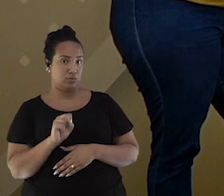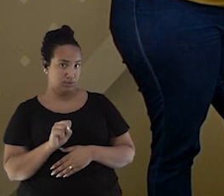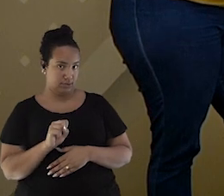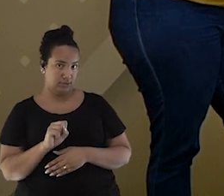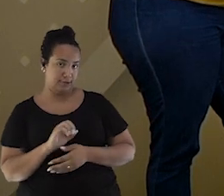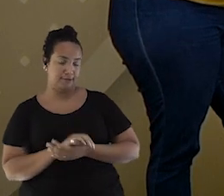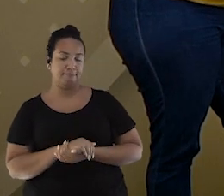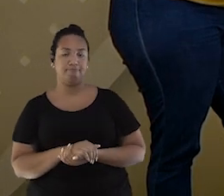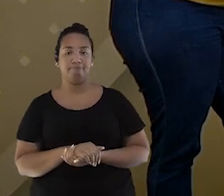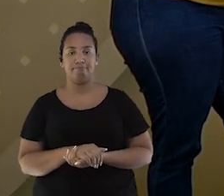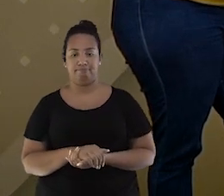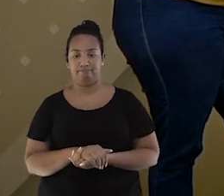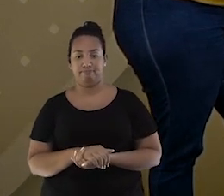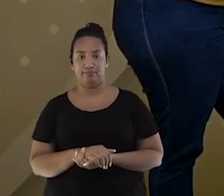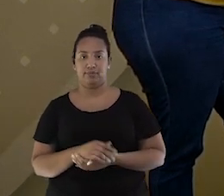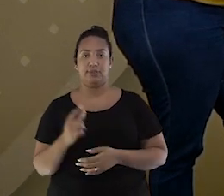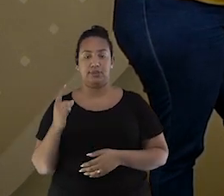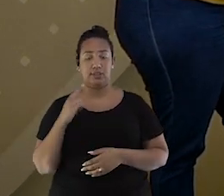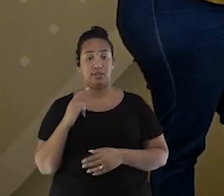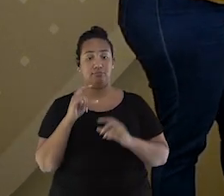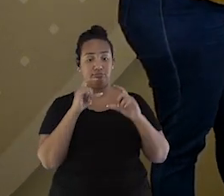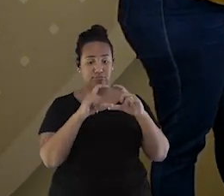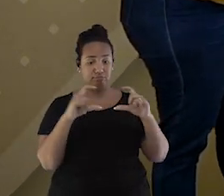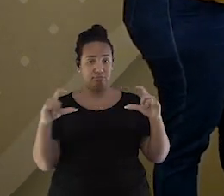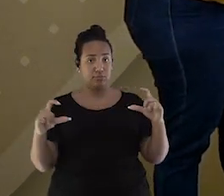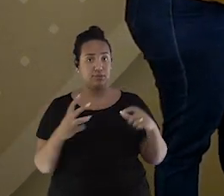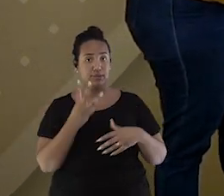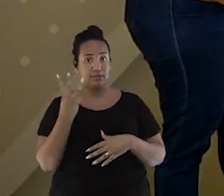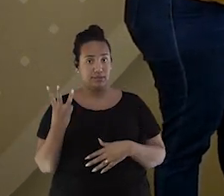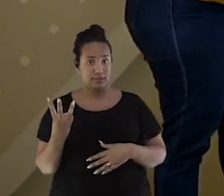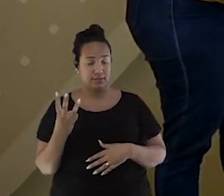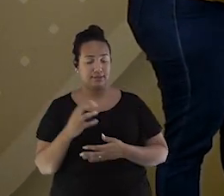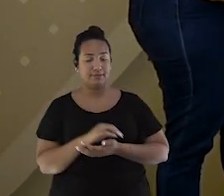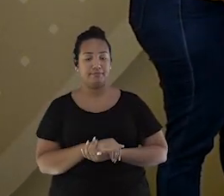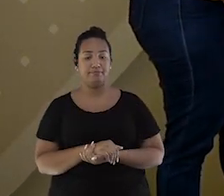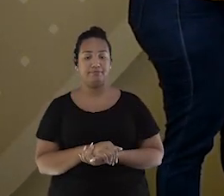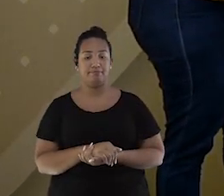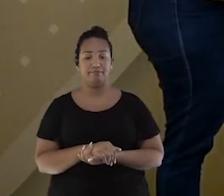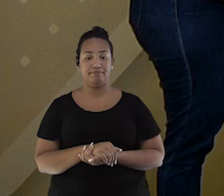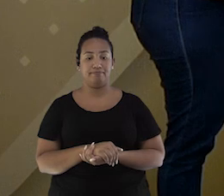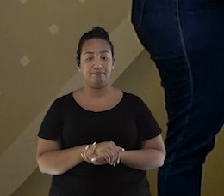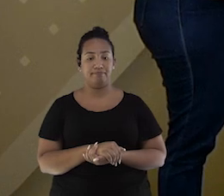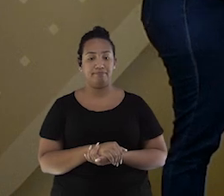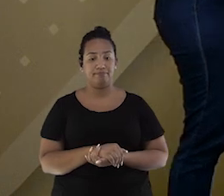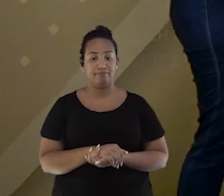quadradinhos. Então, deixa eu ver onde está um espaço livre.